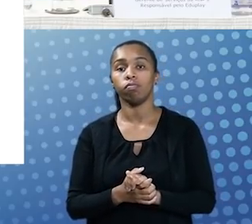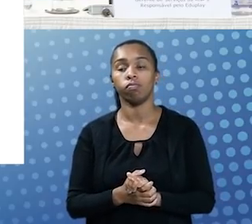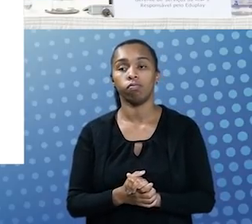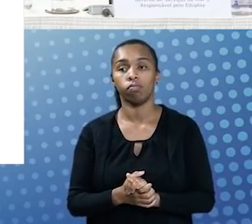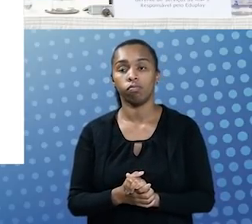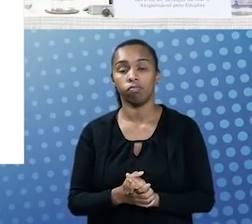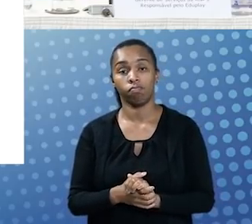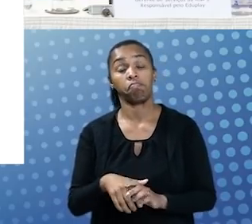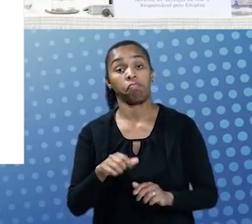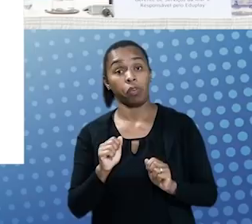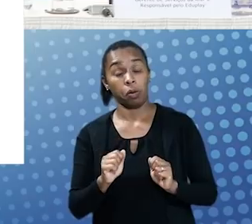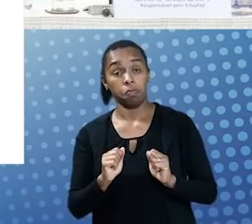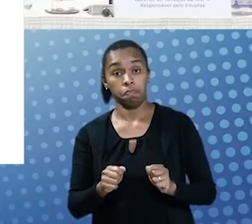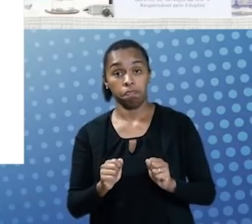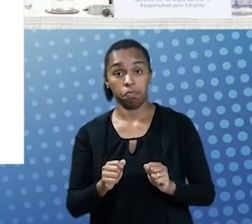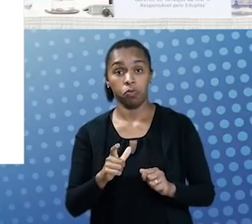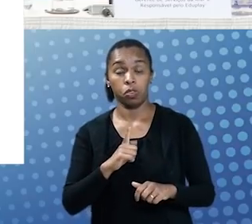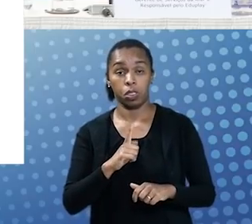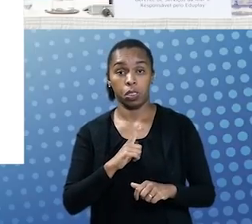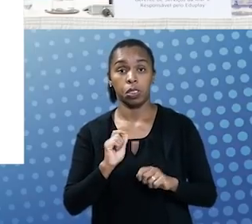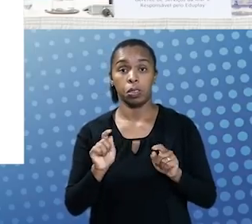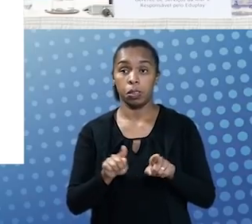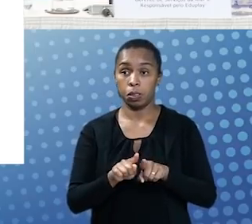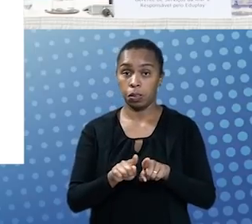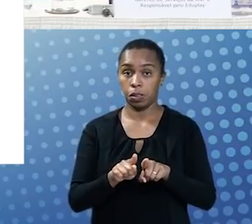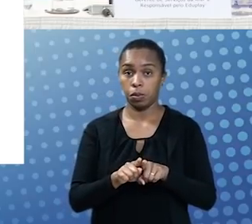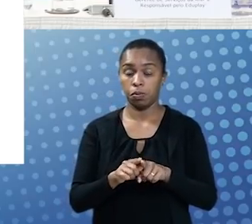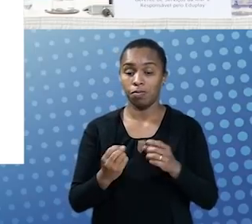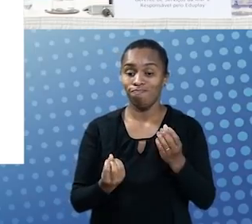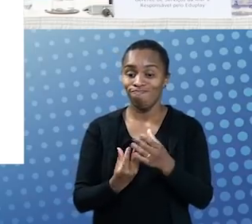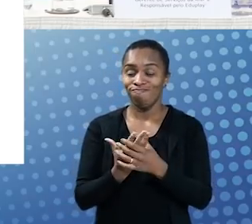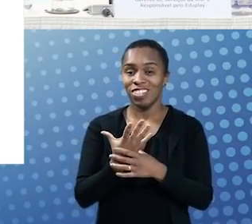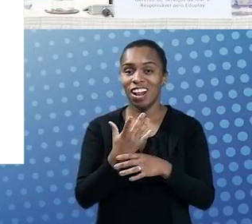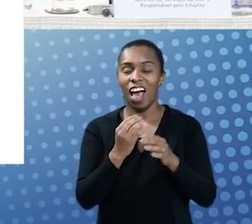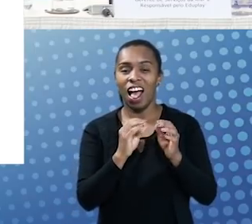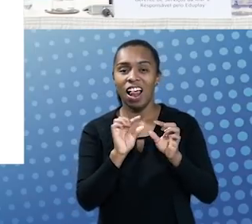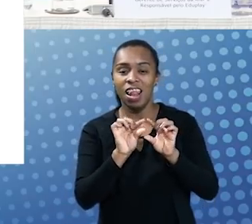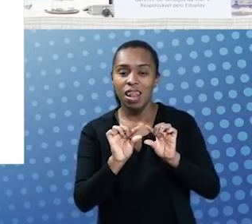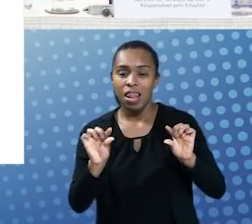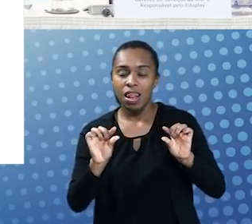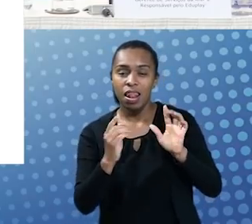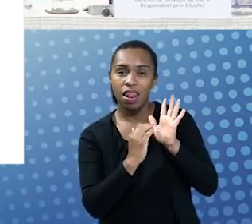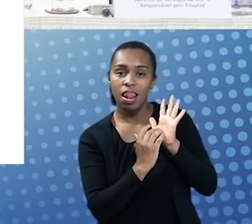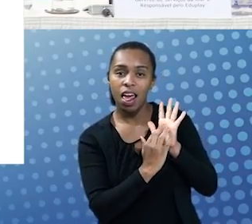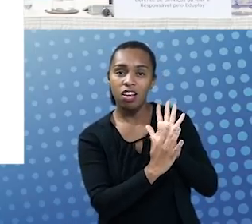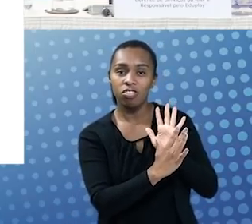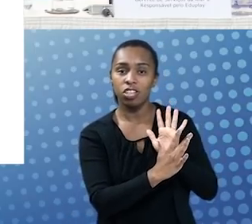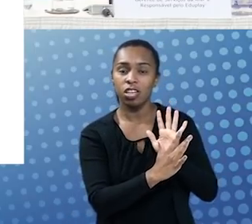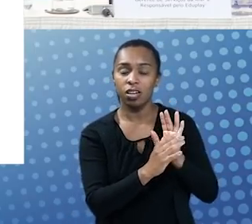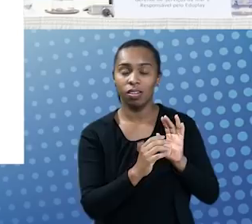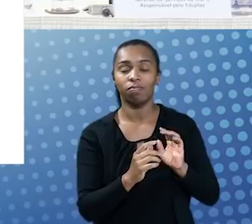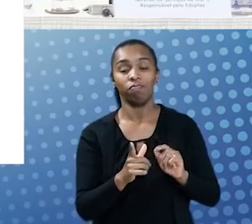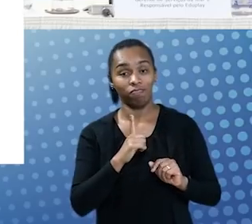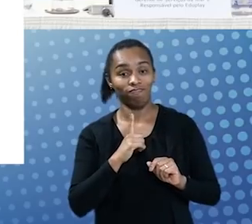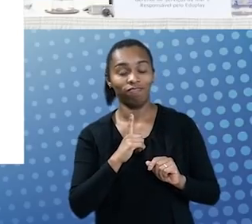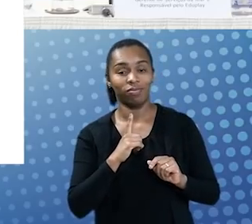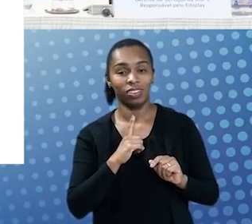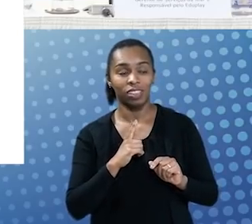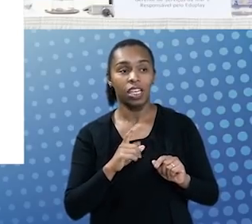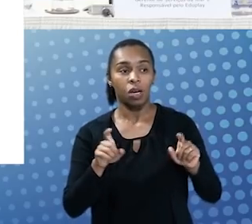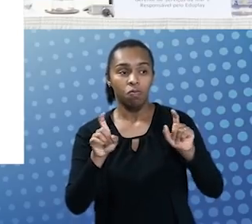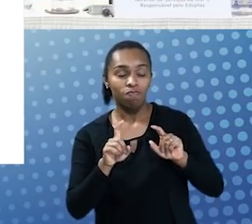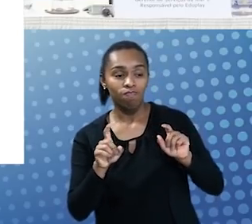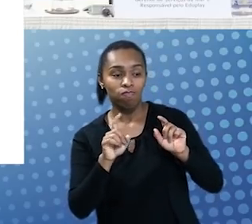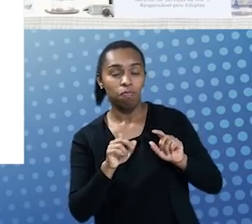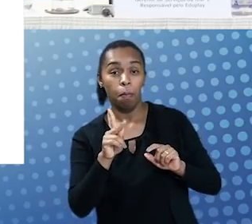você vai ter a possibilidade de criar legendas disso, então, você tem, pelo próprio navegador, pelo próprio player